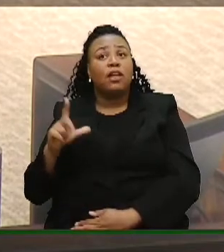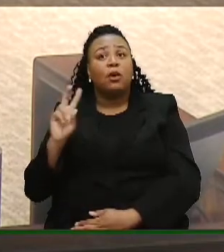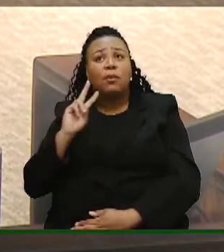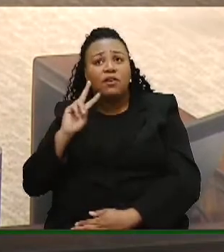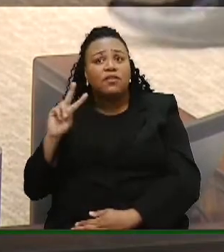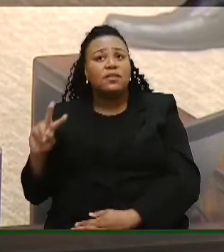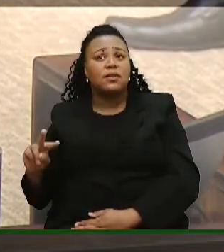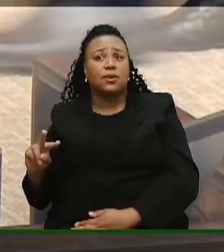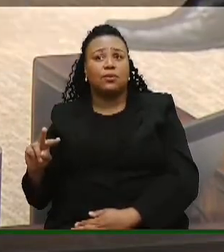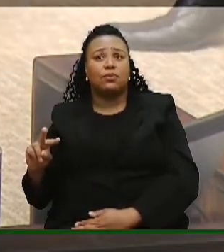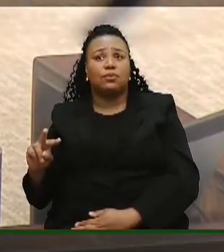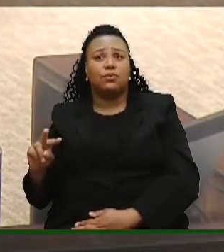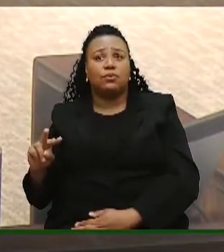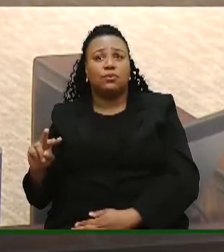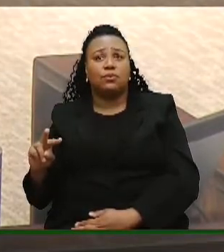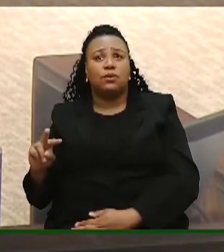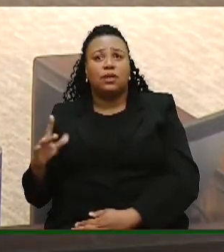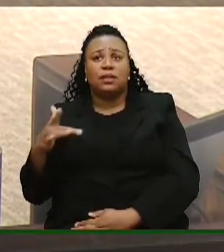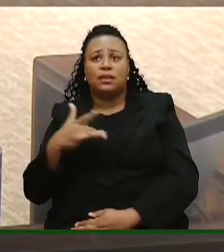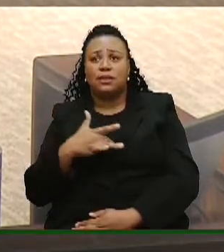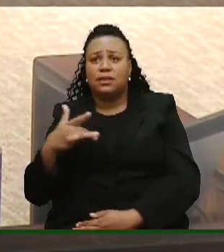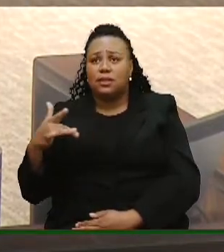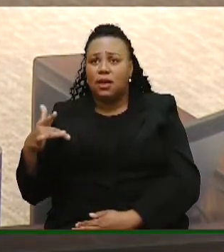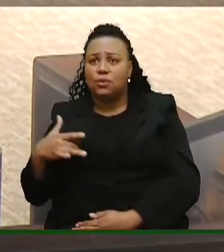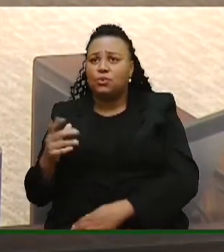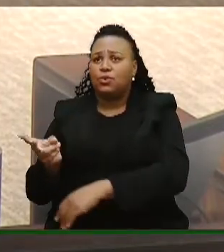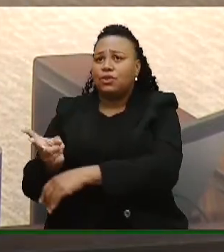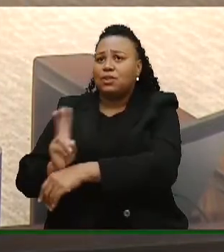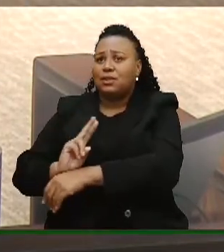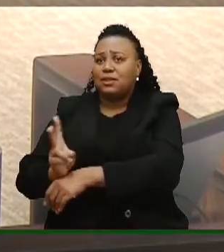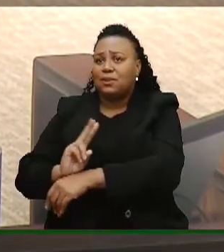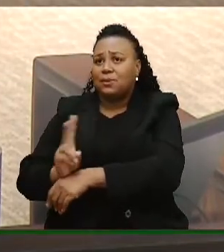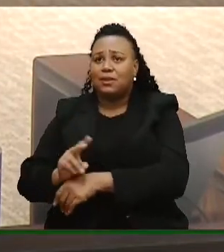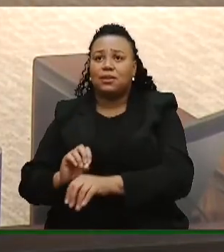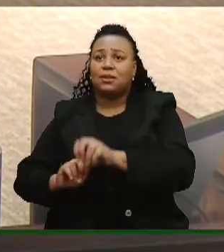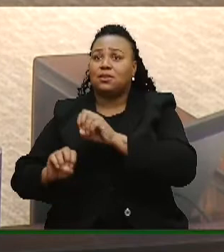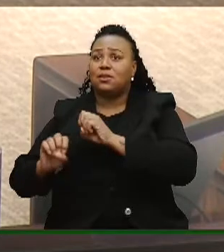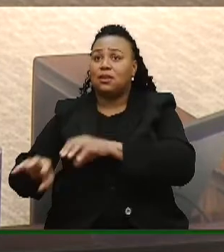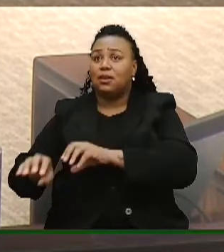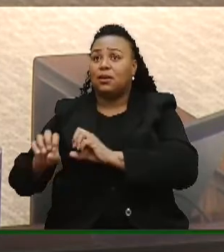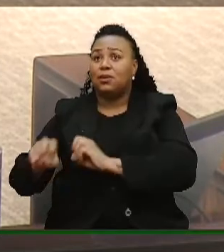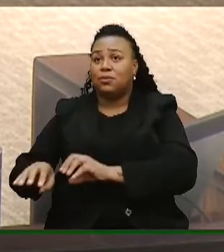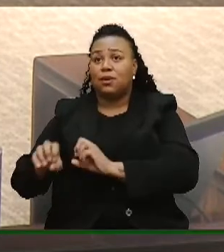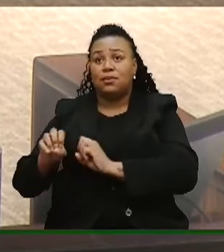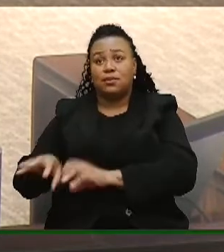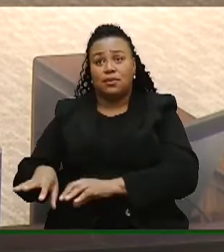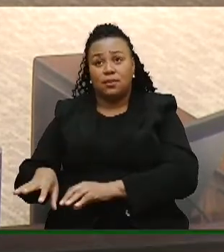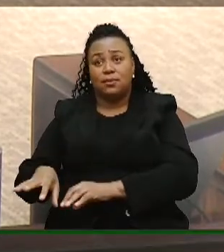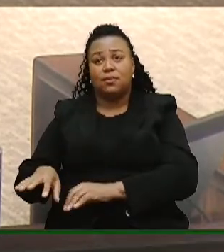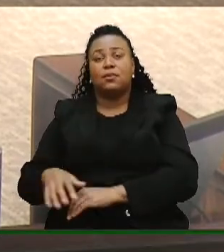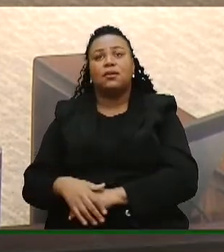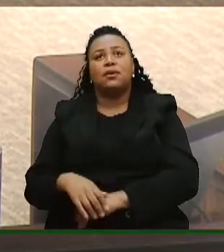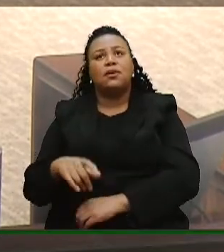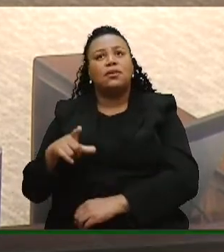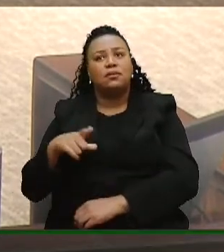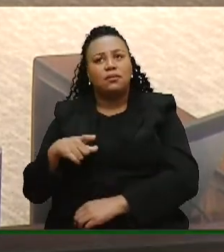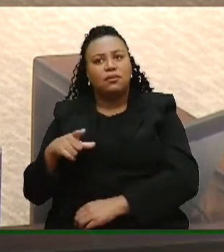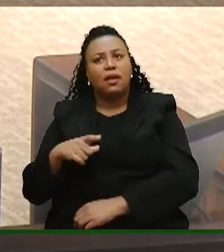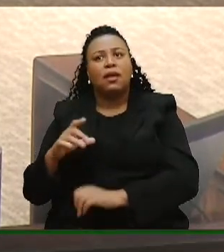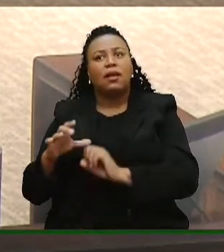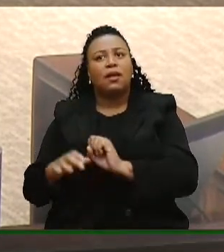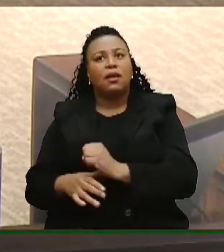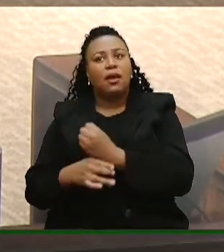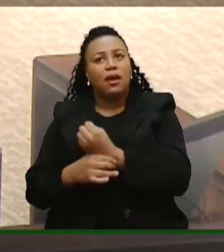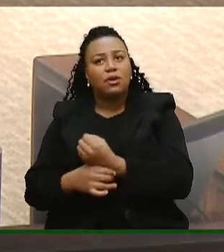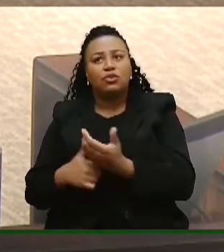de que saúde, segurança, educação têm que garantir